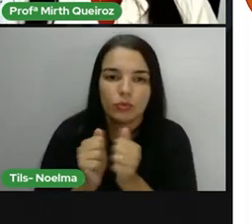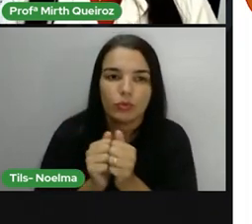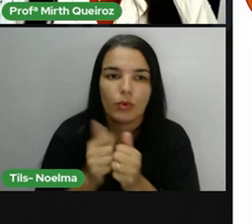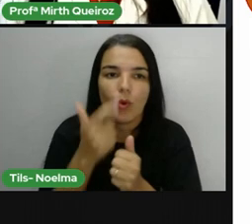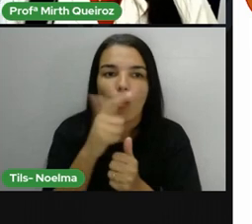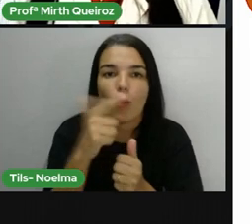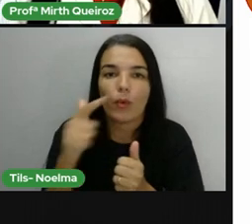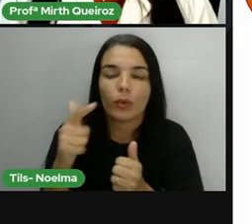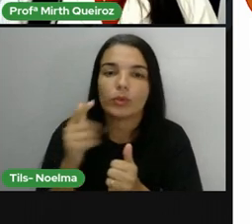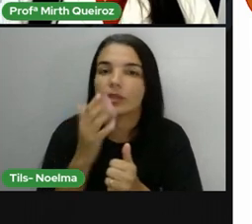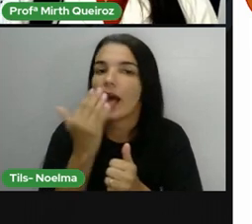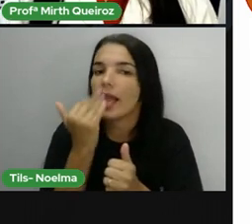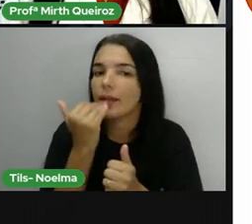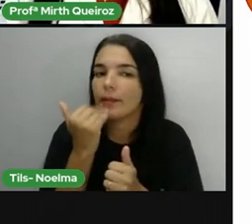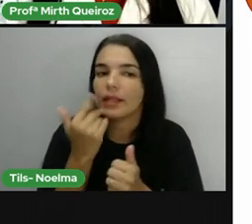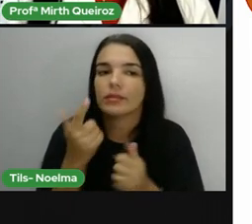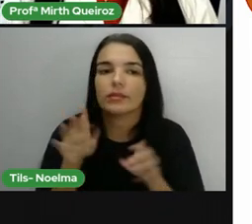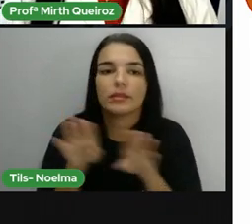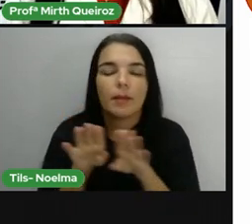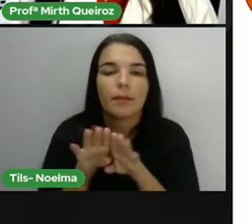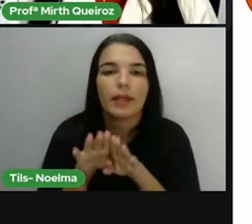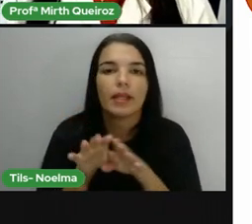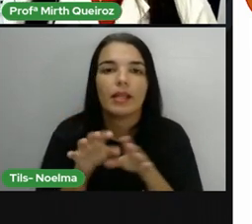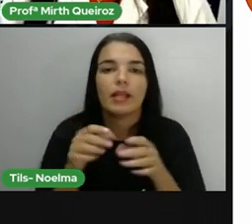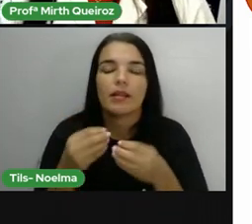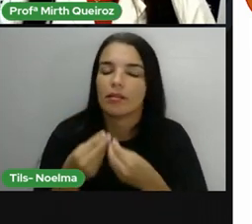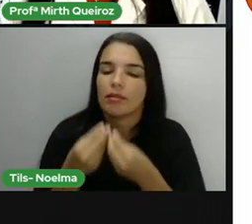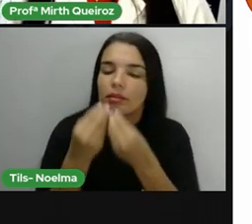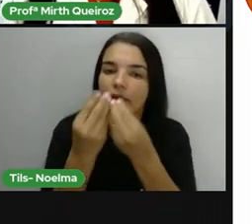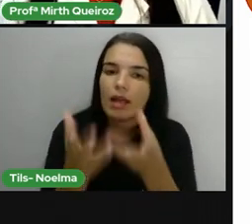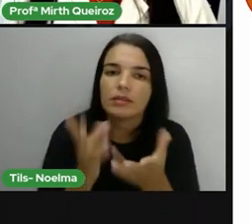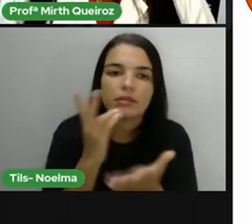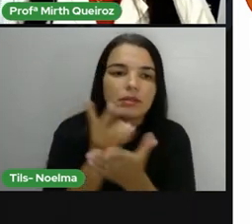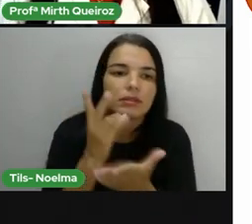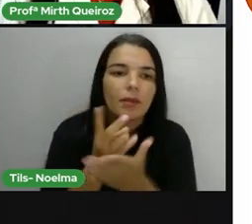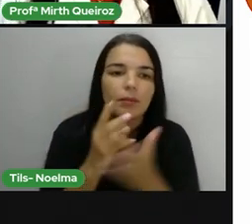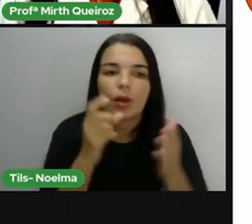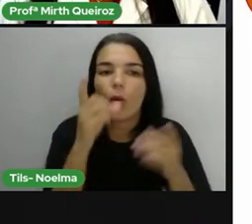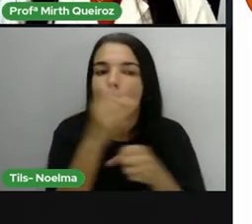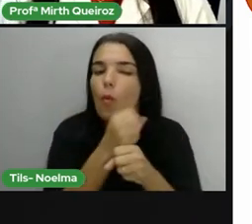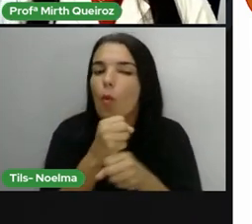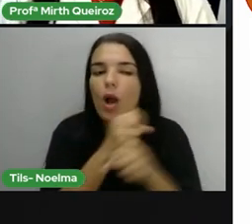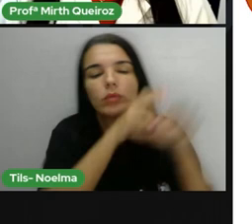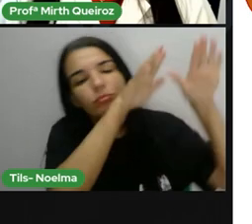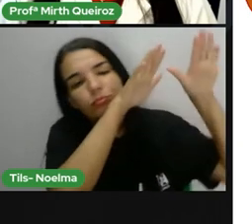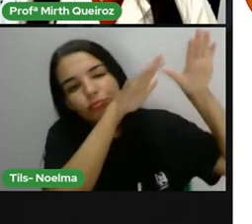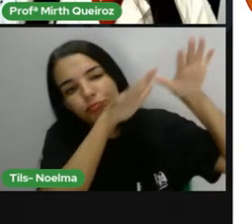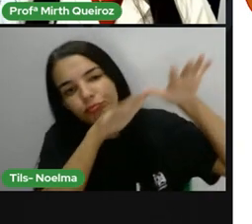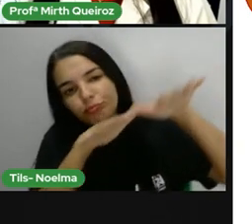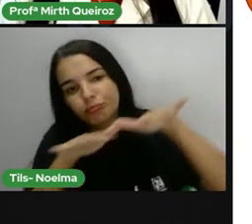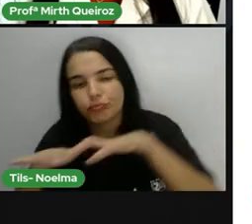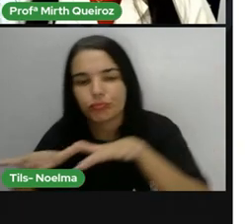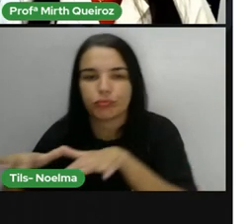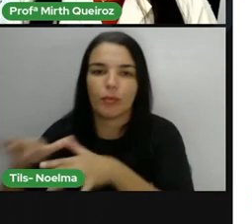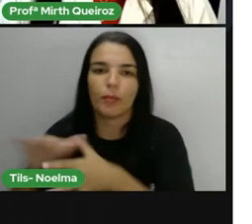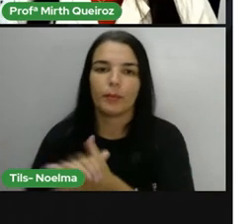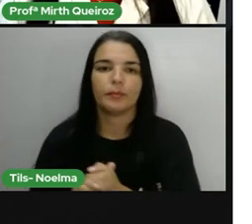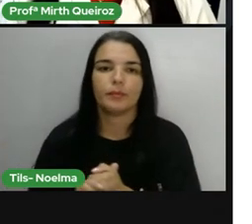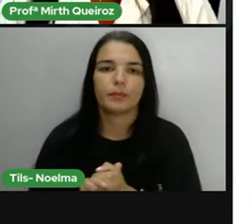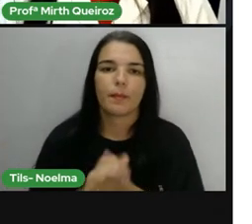de forma a estar disponível durante o ano, mesmo que seja em outro formato.